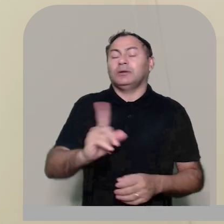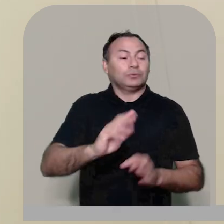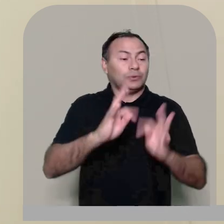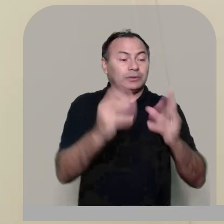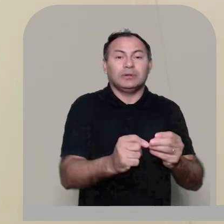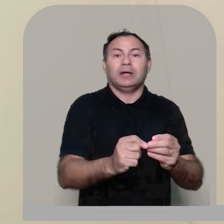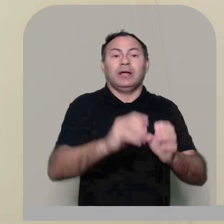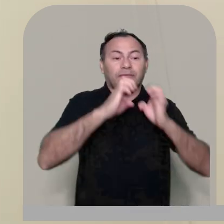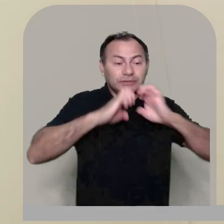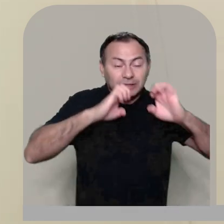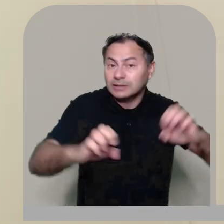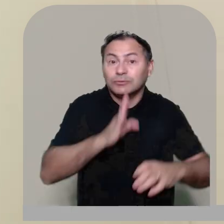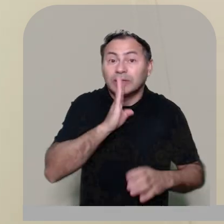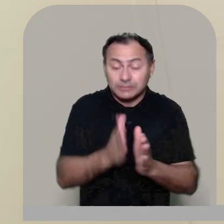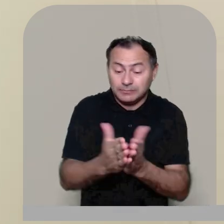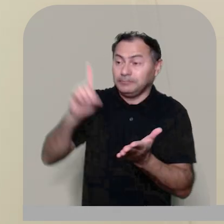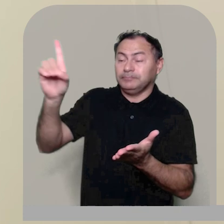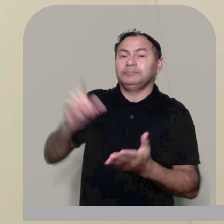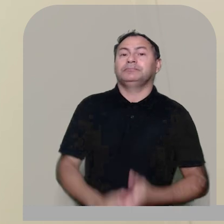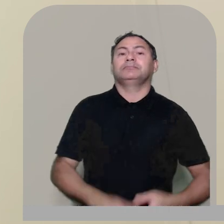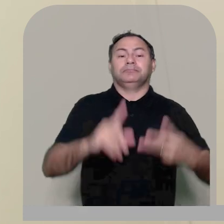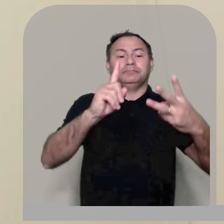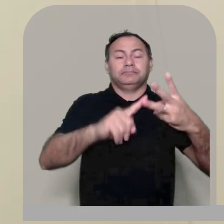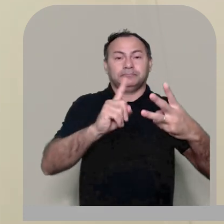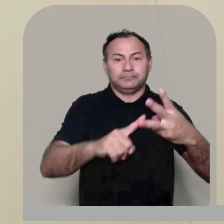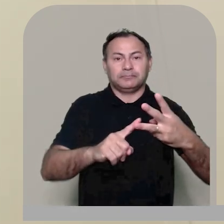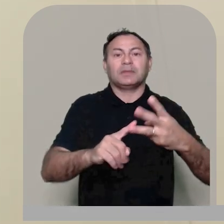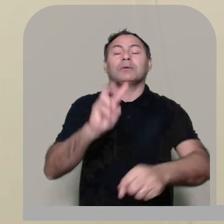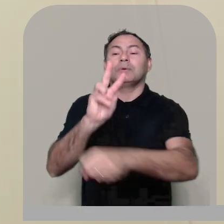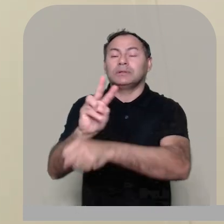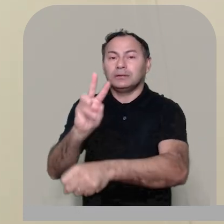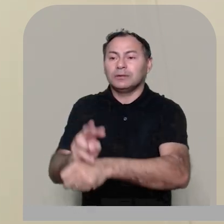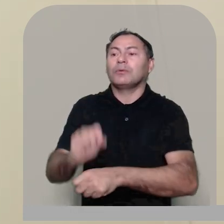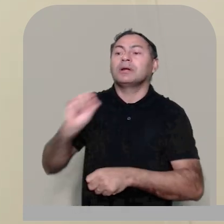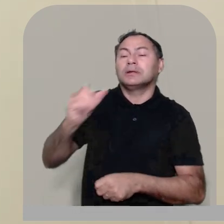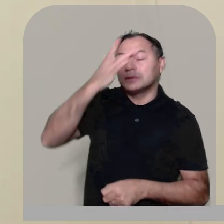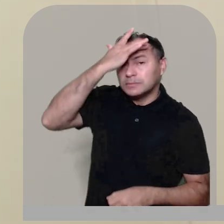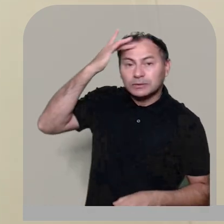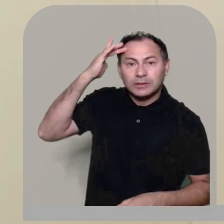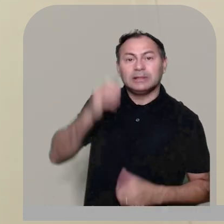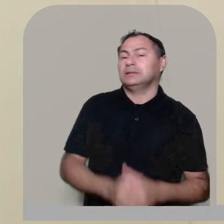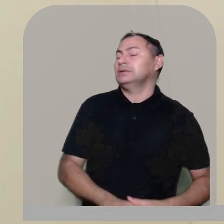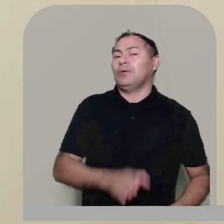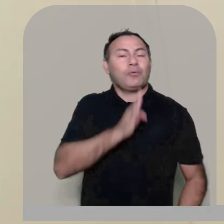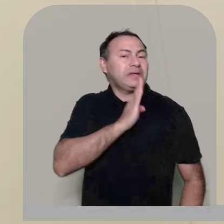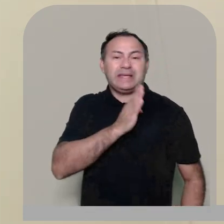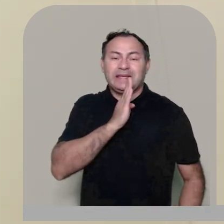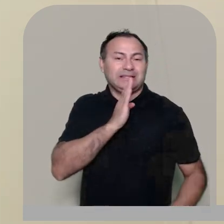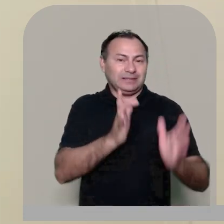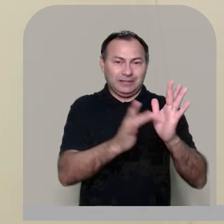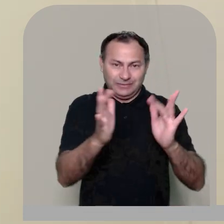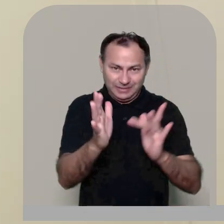suficientemente evangelizados e por fim um cuidado com aqueles que não